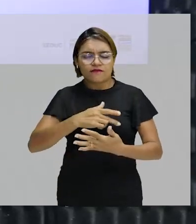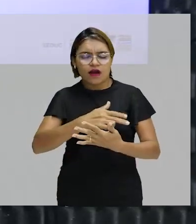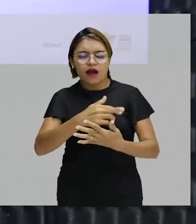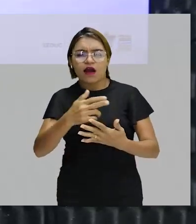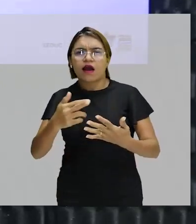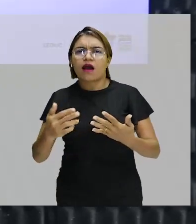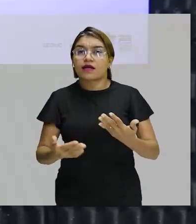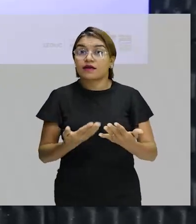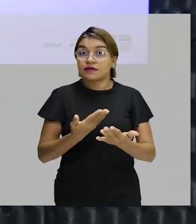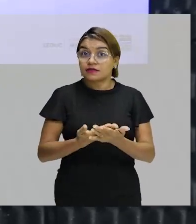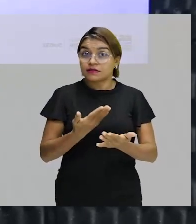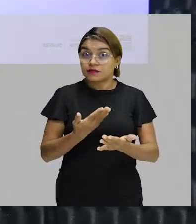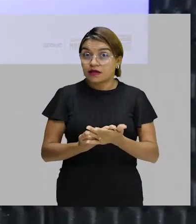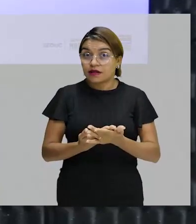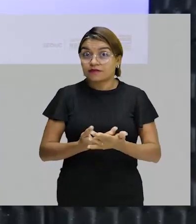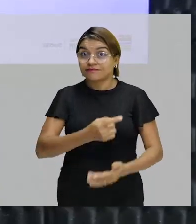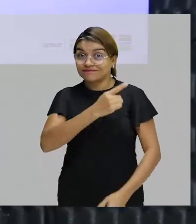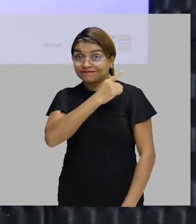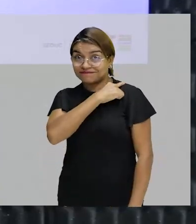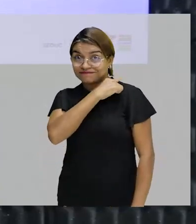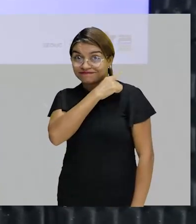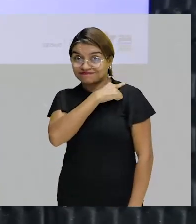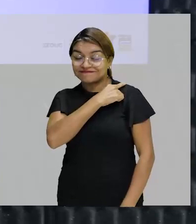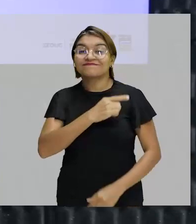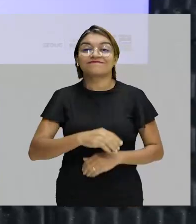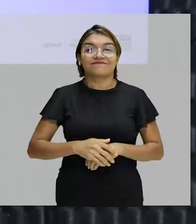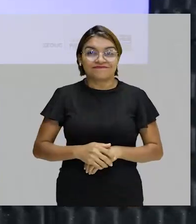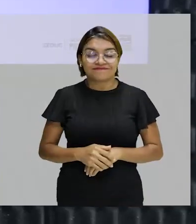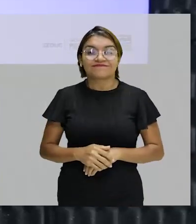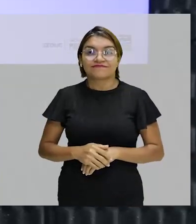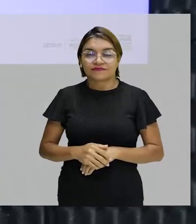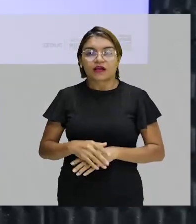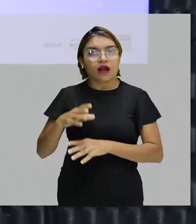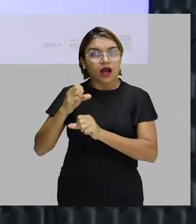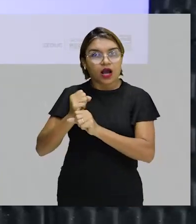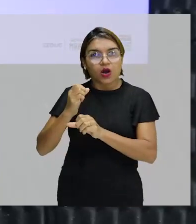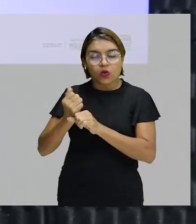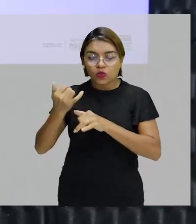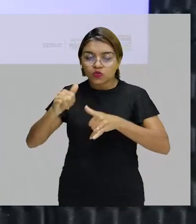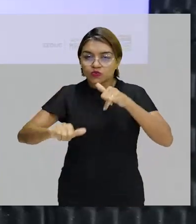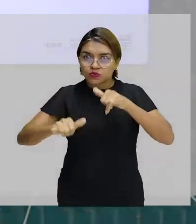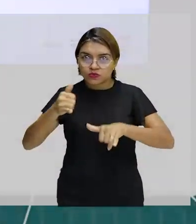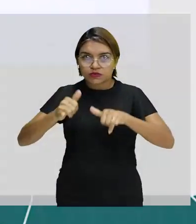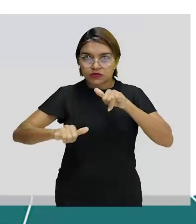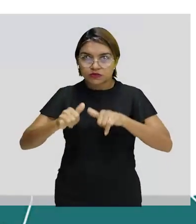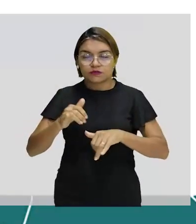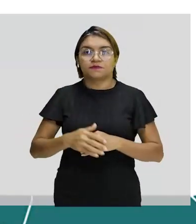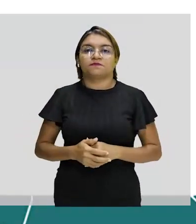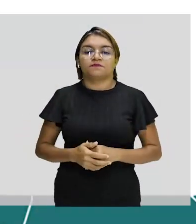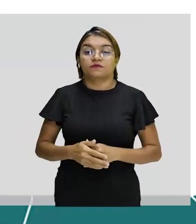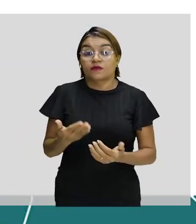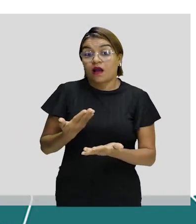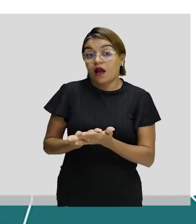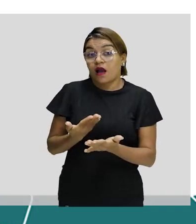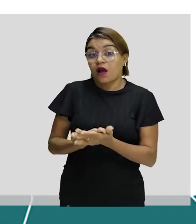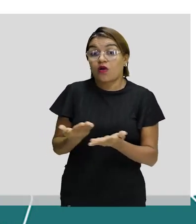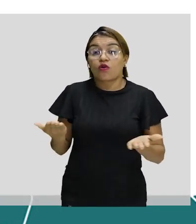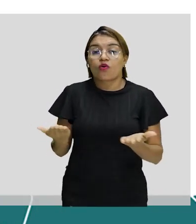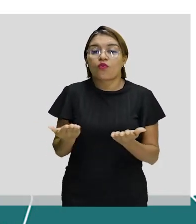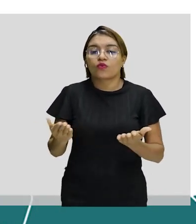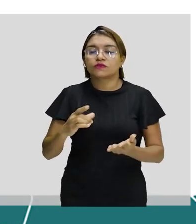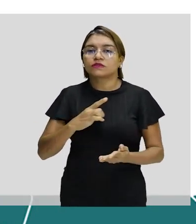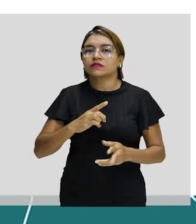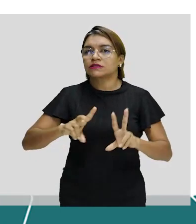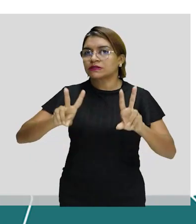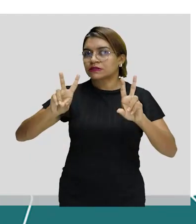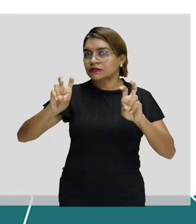relacionadas ao primeiro ano do ensino médio, certo? Cálculos químicos e na nossa aula nós vamos estar